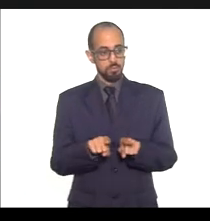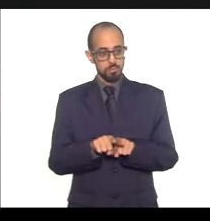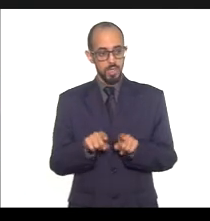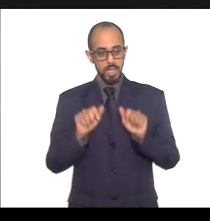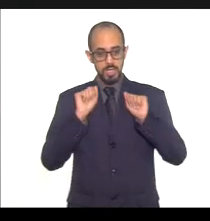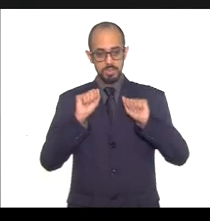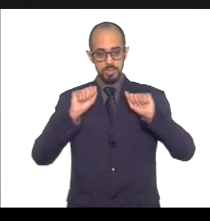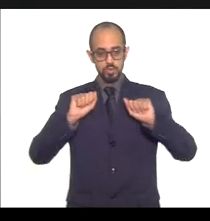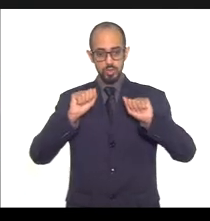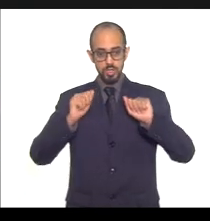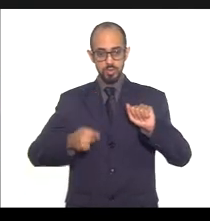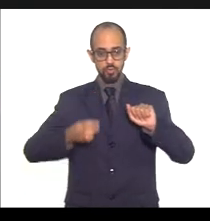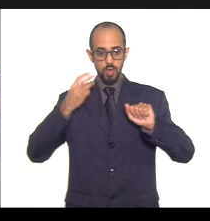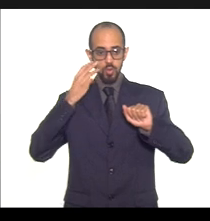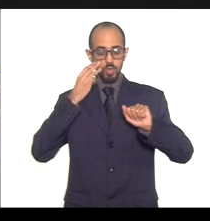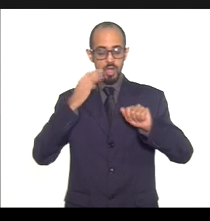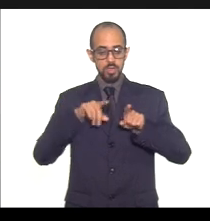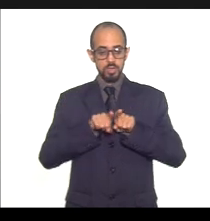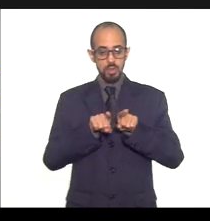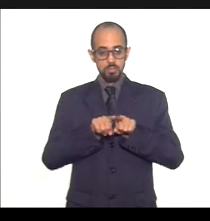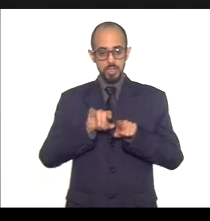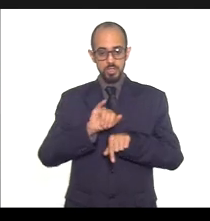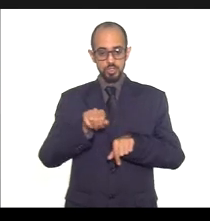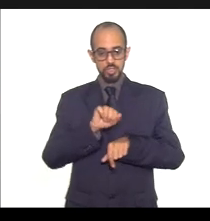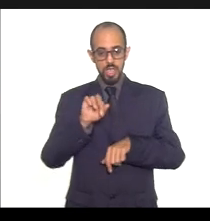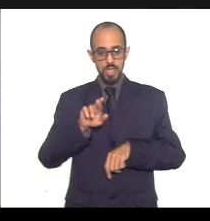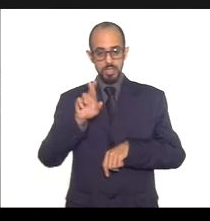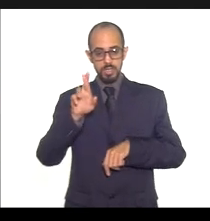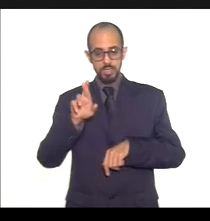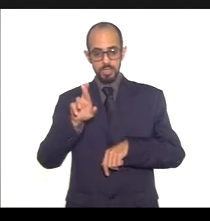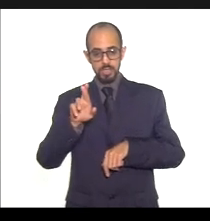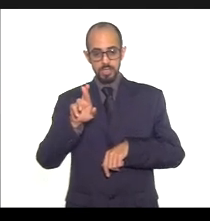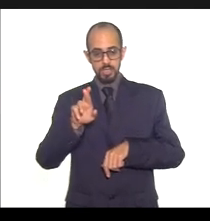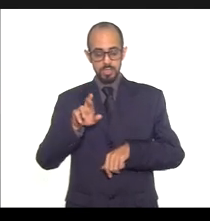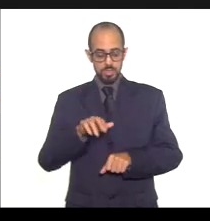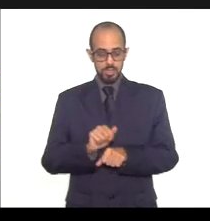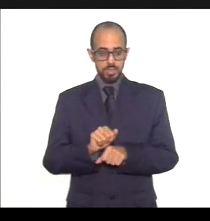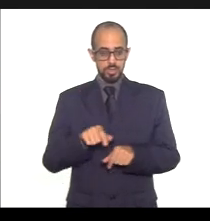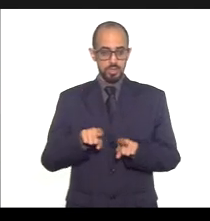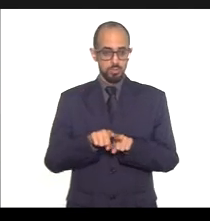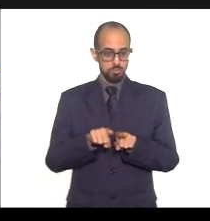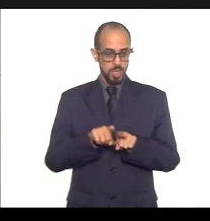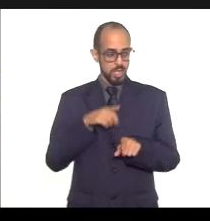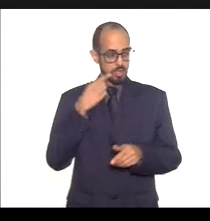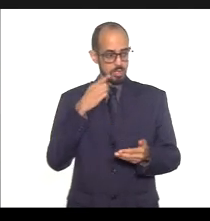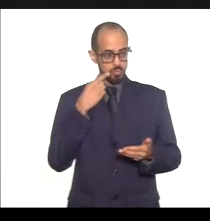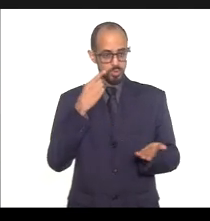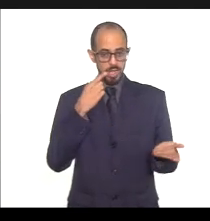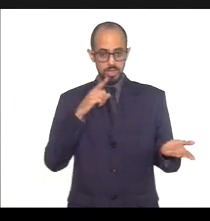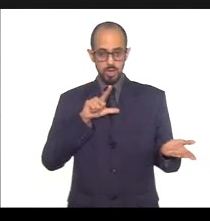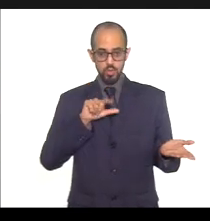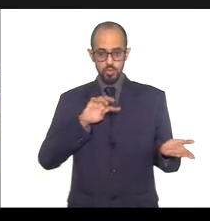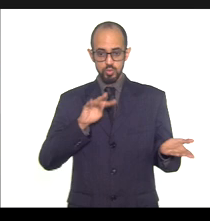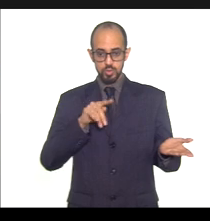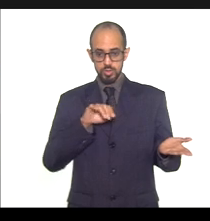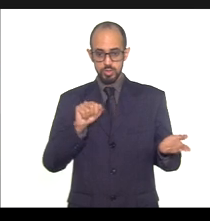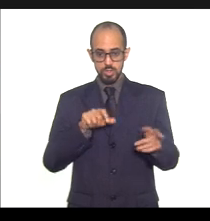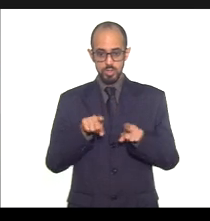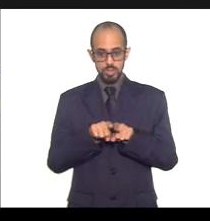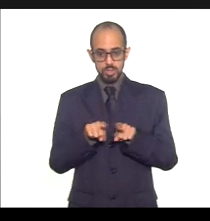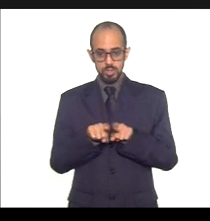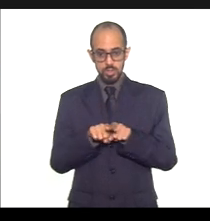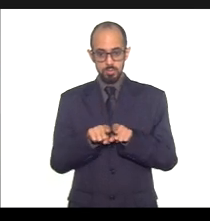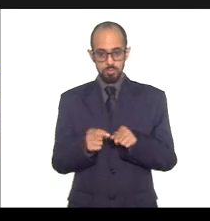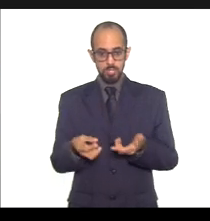e Jair Bittencourt. E presente a nossa queridíssima deputada Lucinha. Presente também a